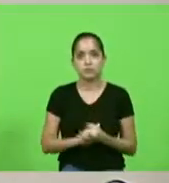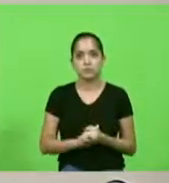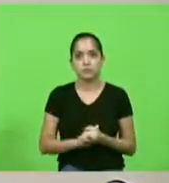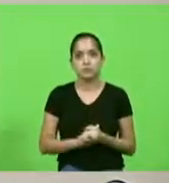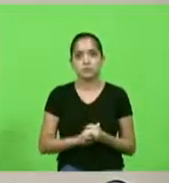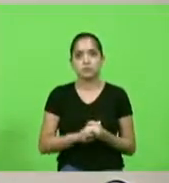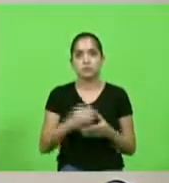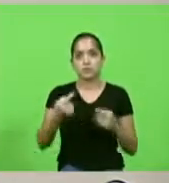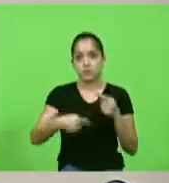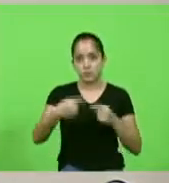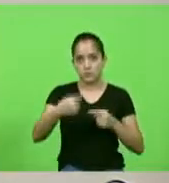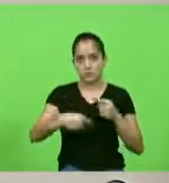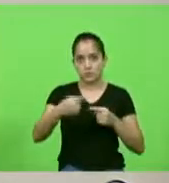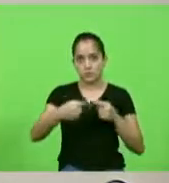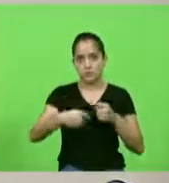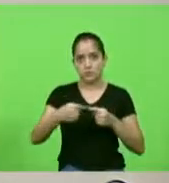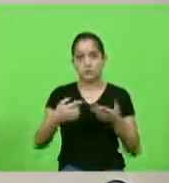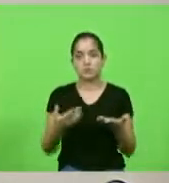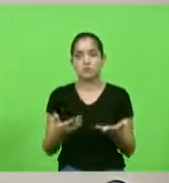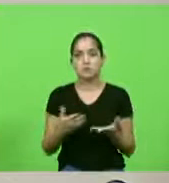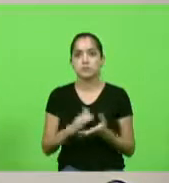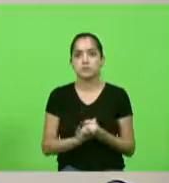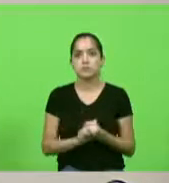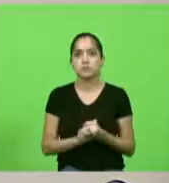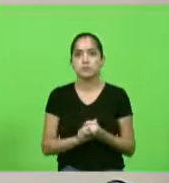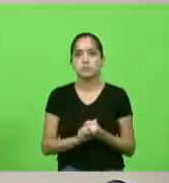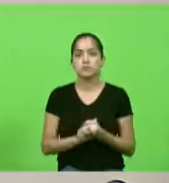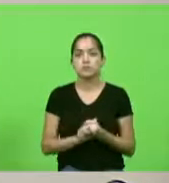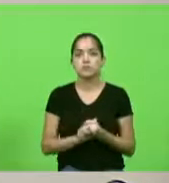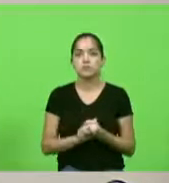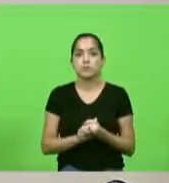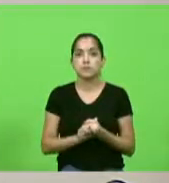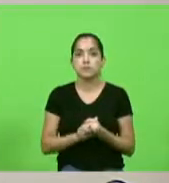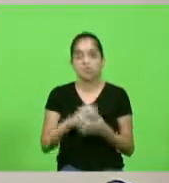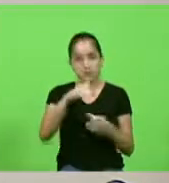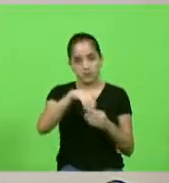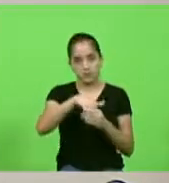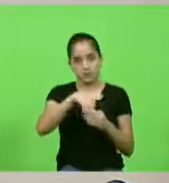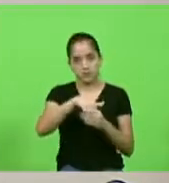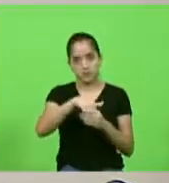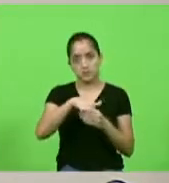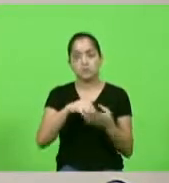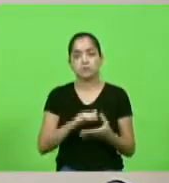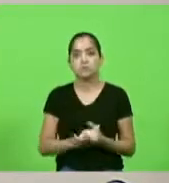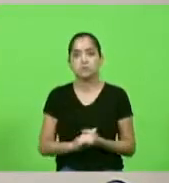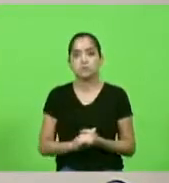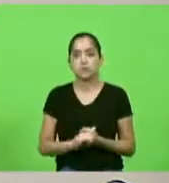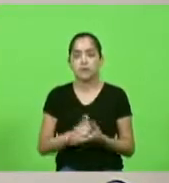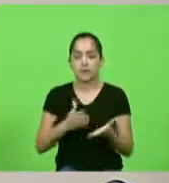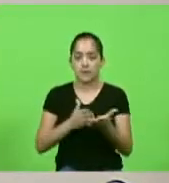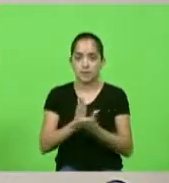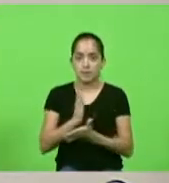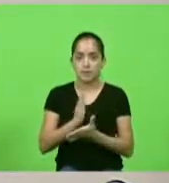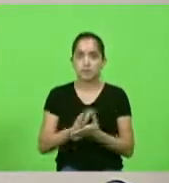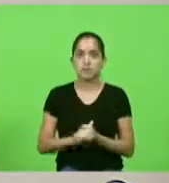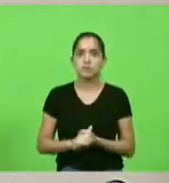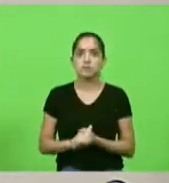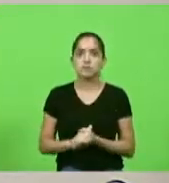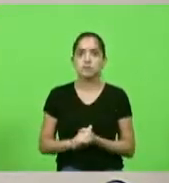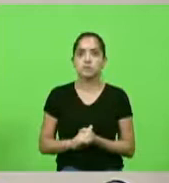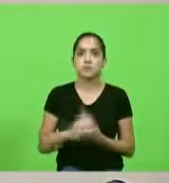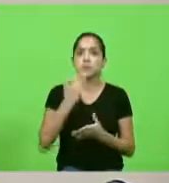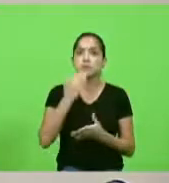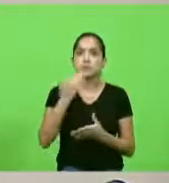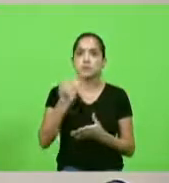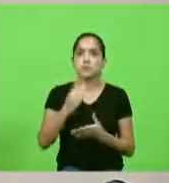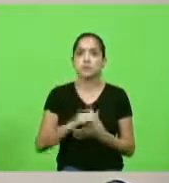discussão não havendo quem queira discutir em votação aprovado pedido de